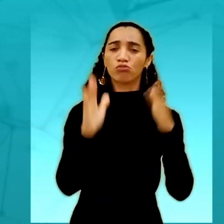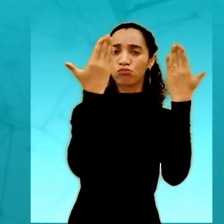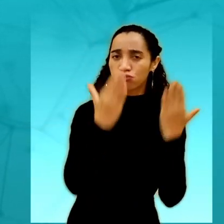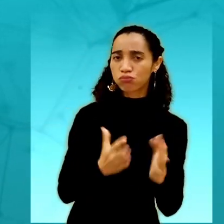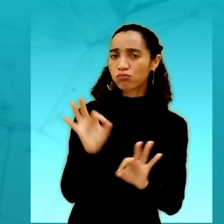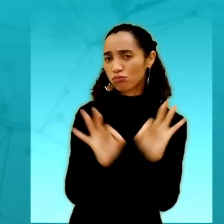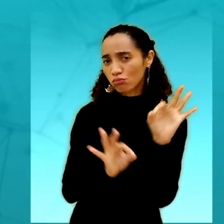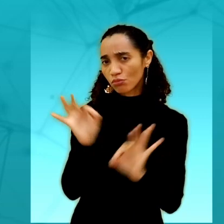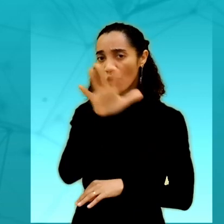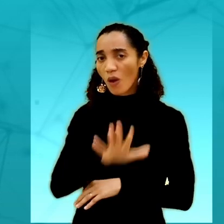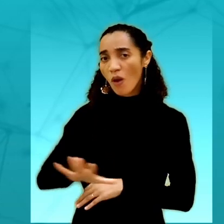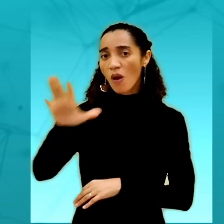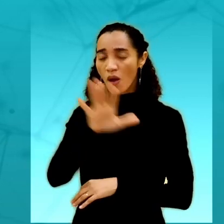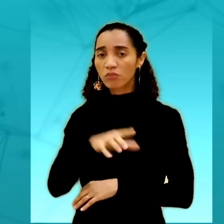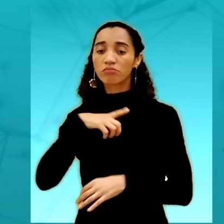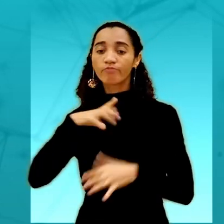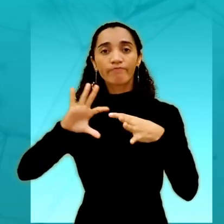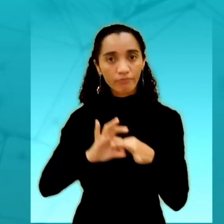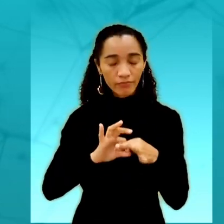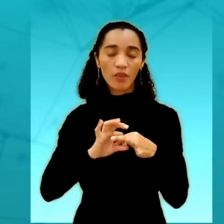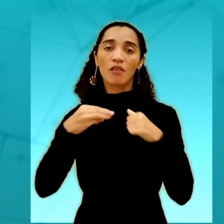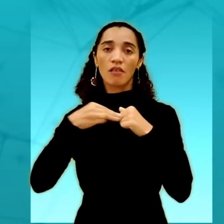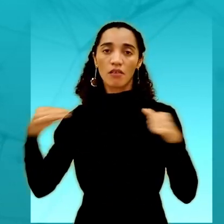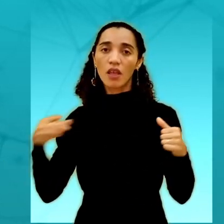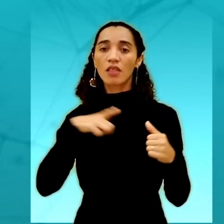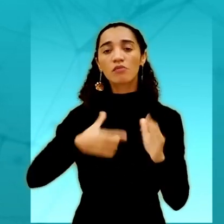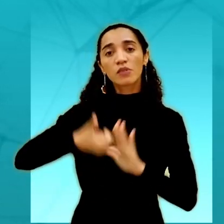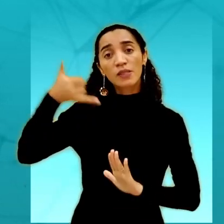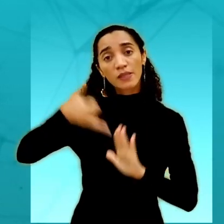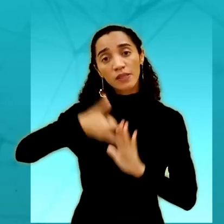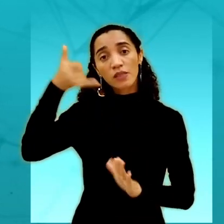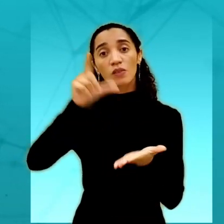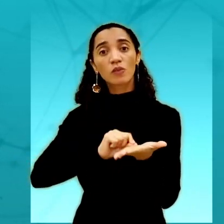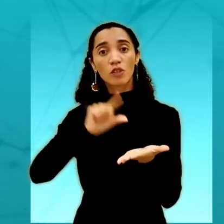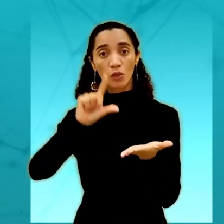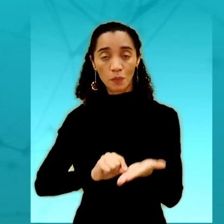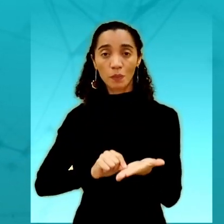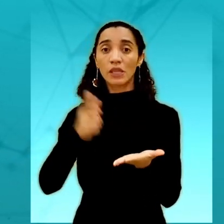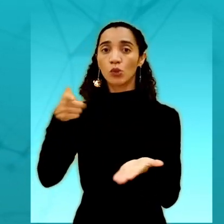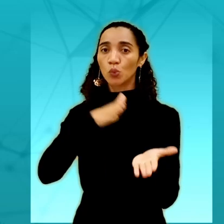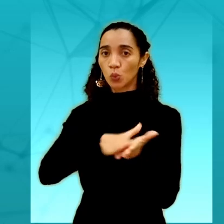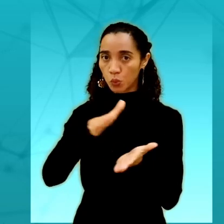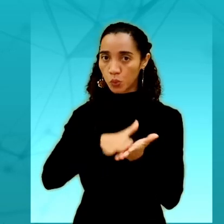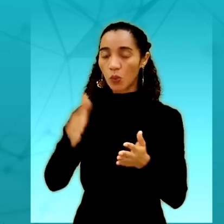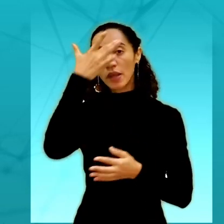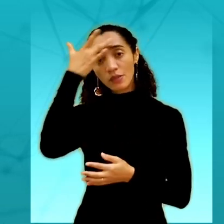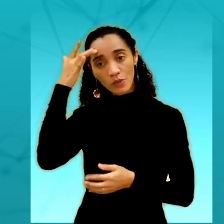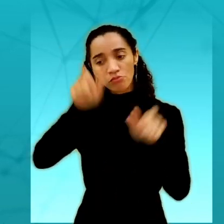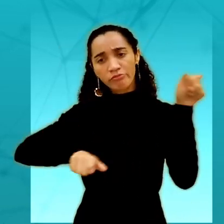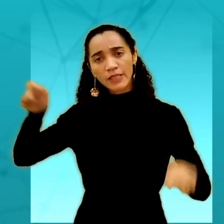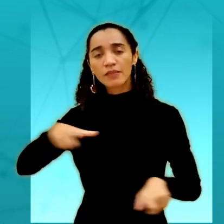Brasileira de Análise e Planejamento Espacial, periódico vinculado ao mestrado, está recebendo artigos para a sua segunda